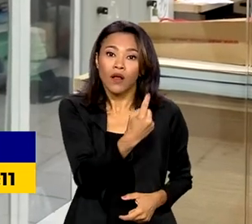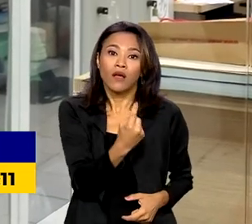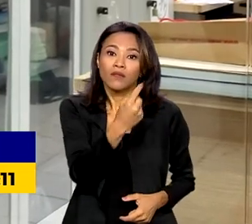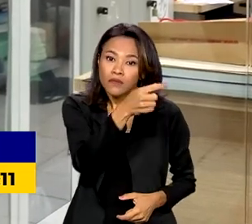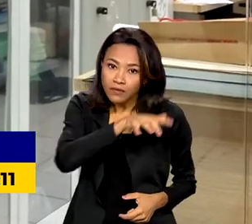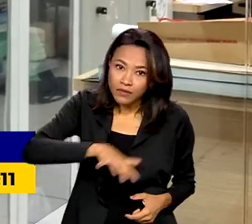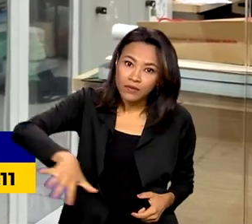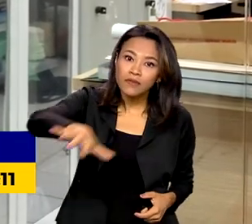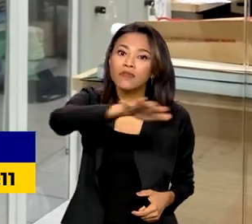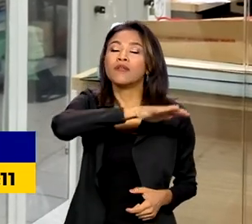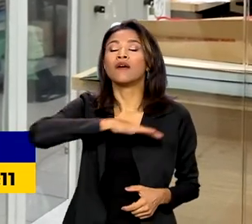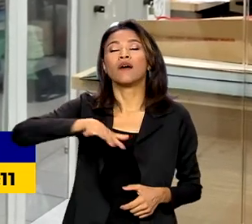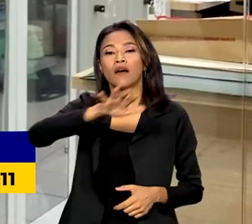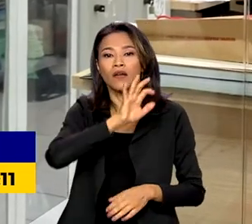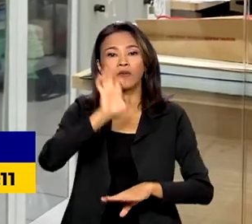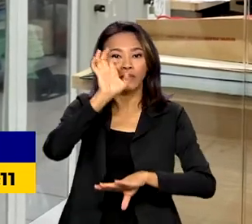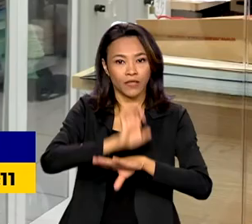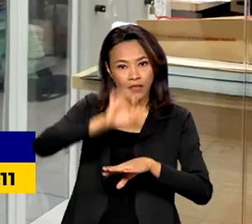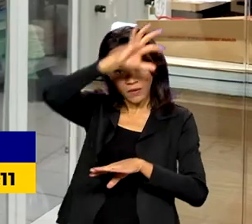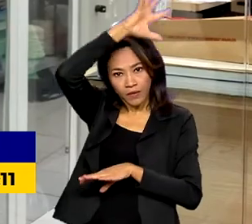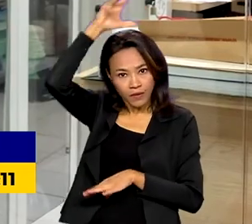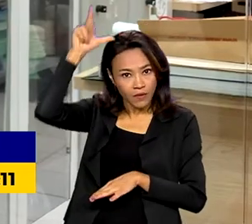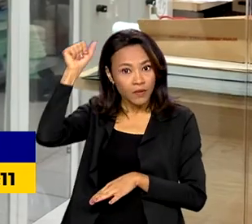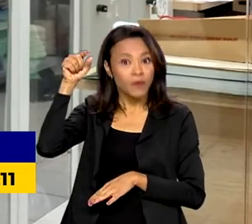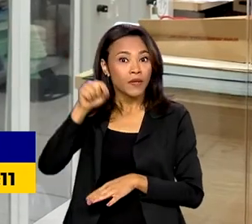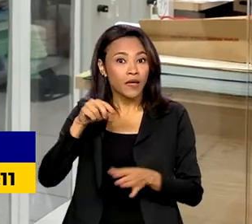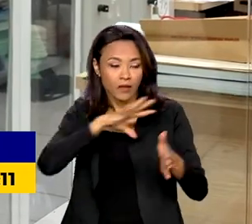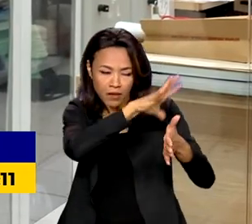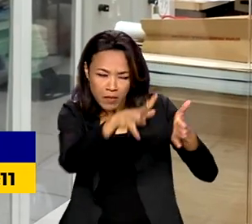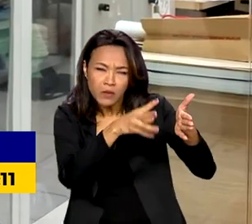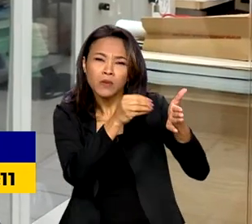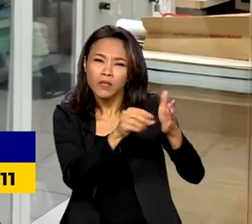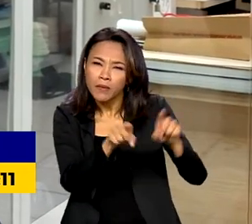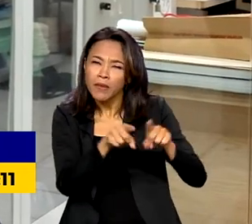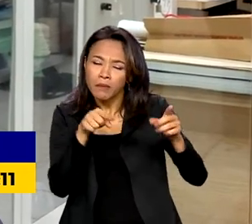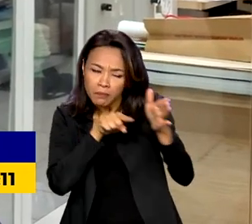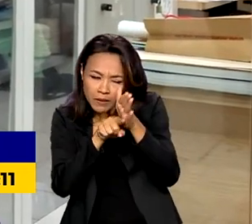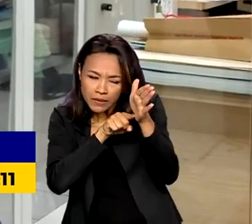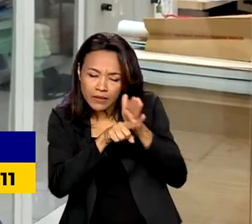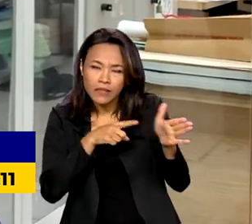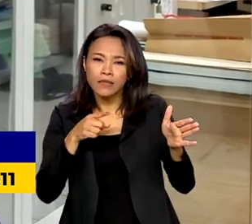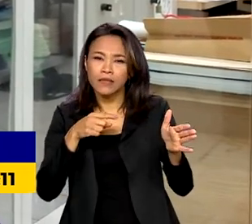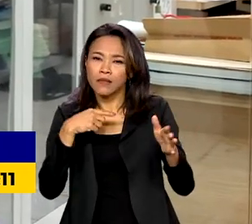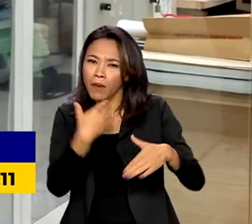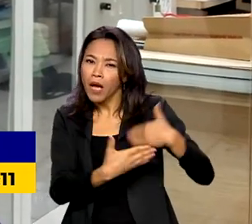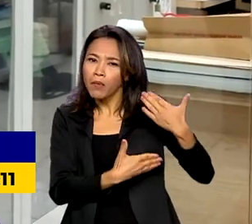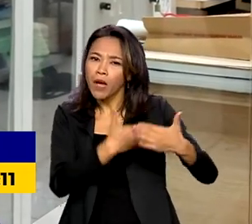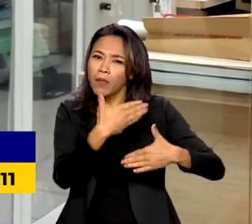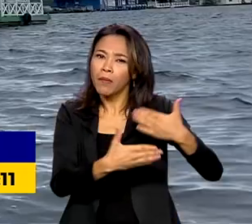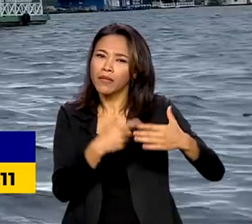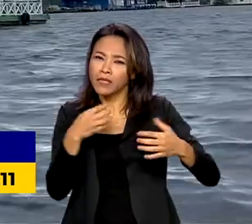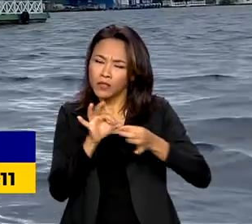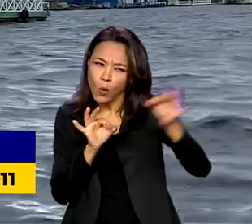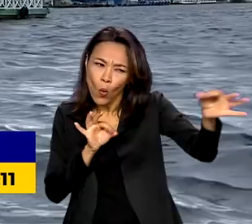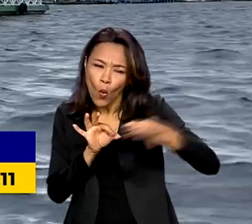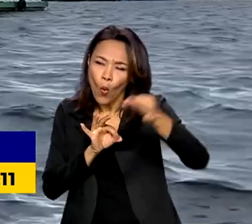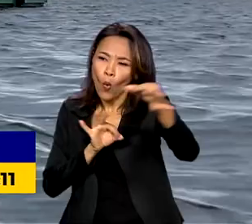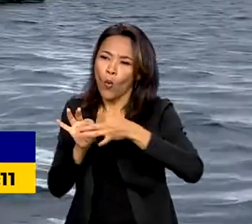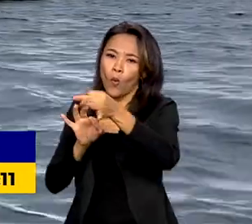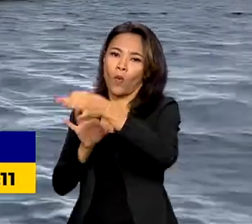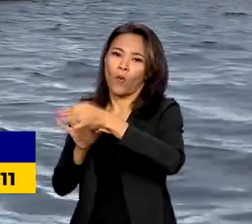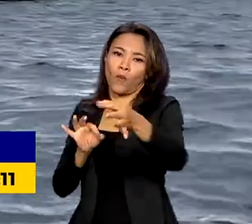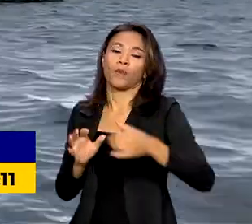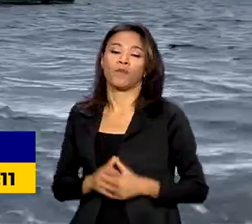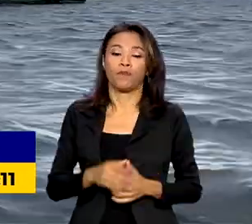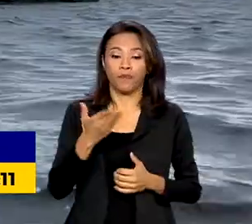ideia é proporcionar infraestrutura para pesquisadores possam desenvolver suas pesquisas nessas áreas remotas. O Ministério